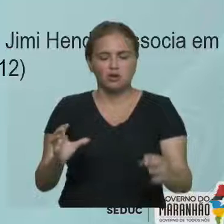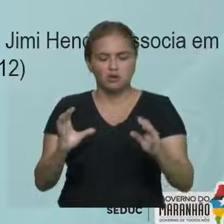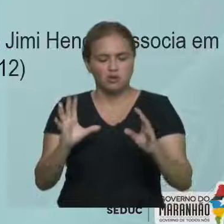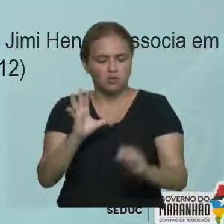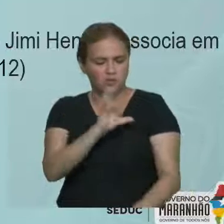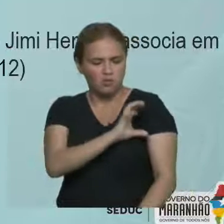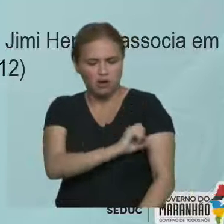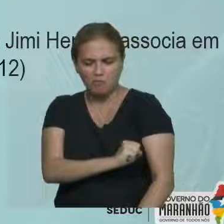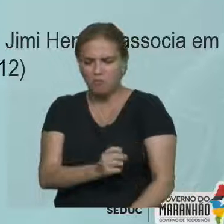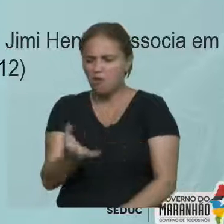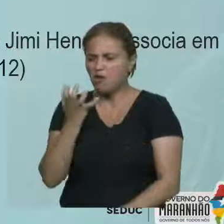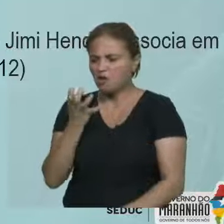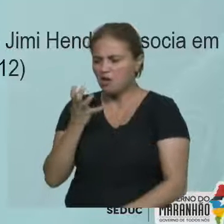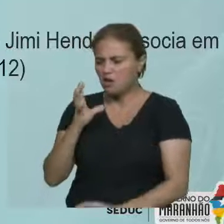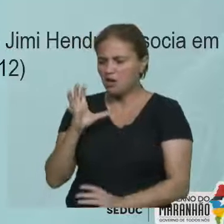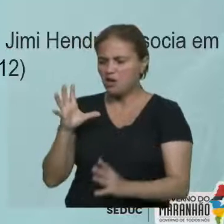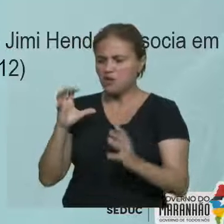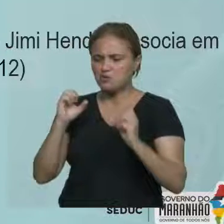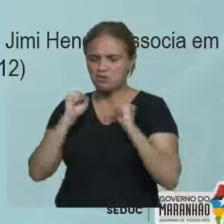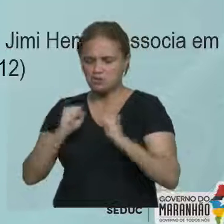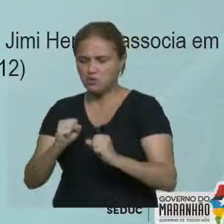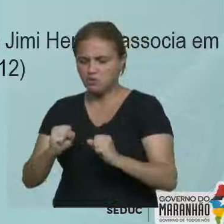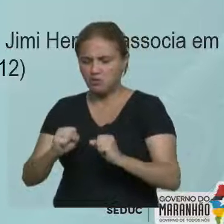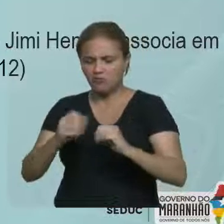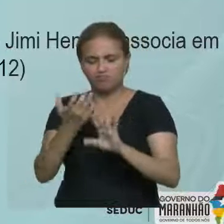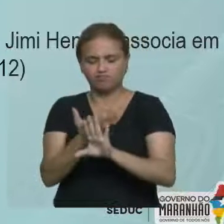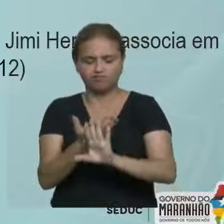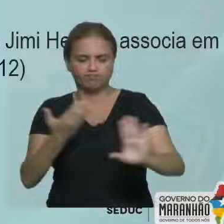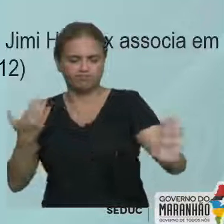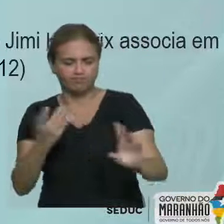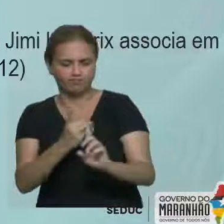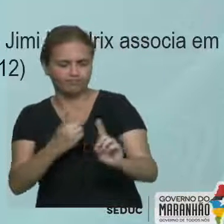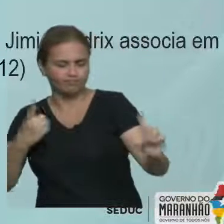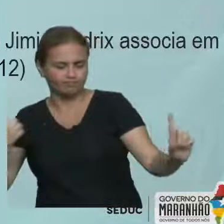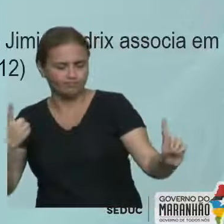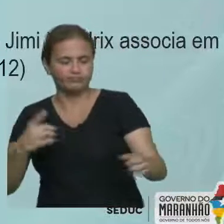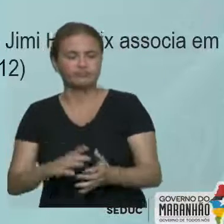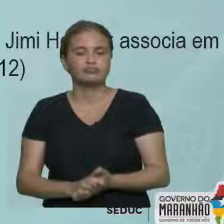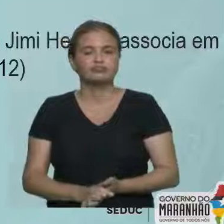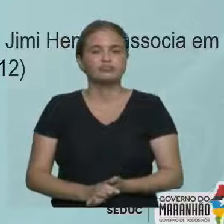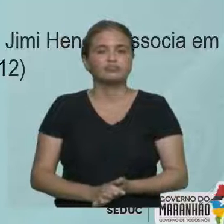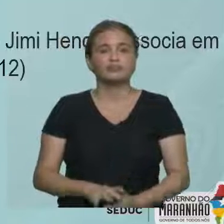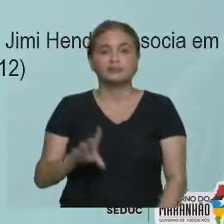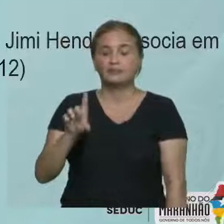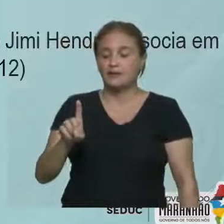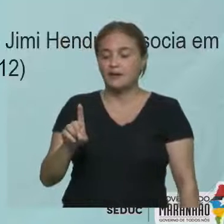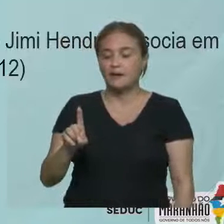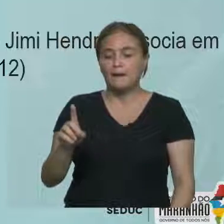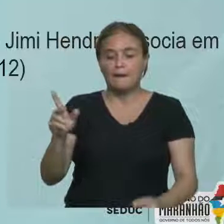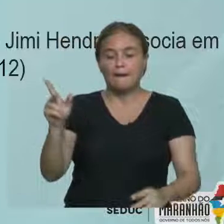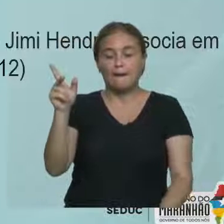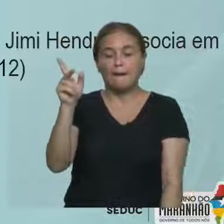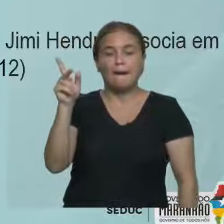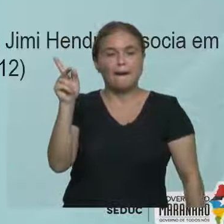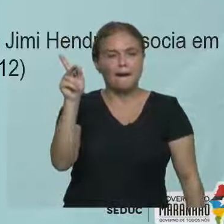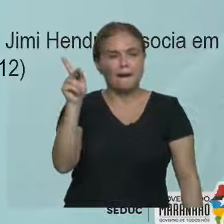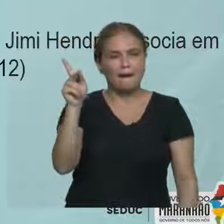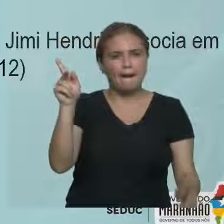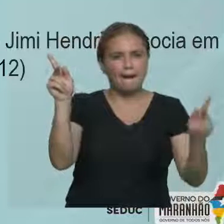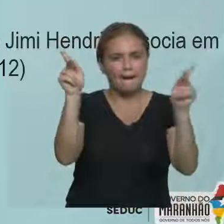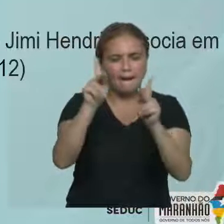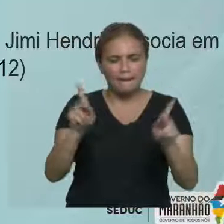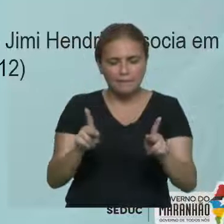mais as pessoas? Letra E. A paz será alcançada quando a busca pelo poder deixar de existir?